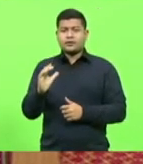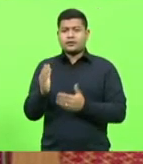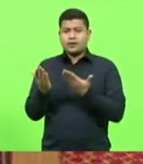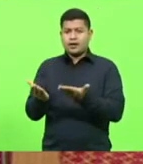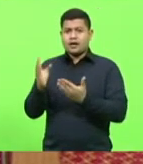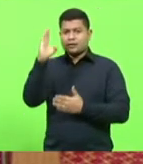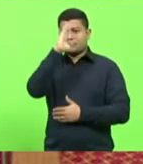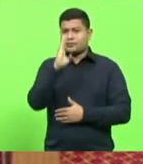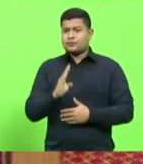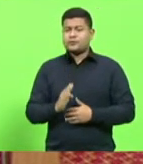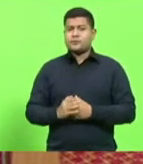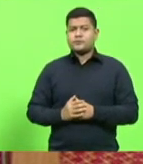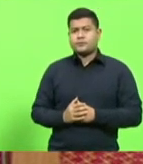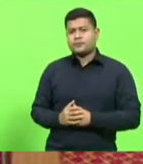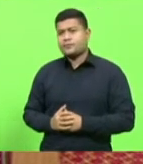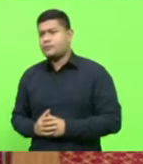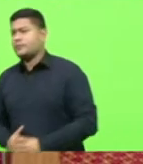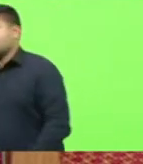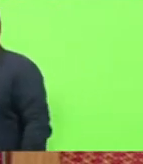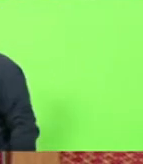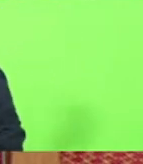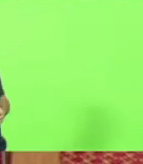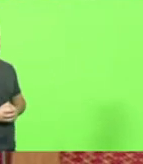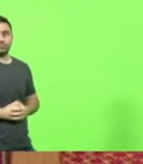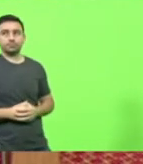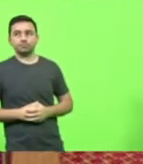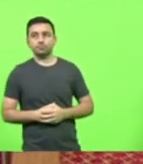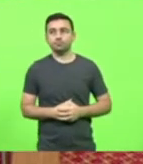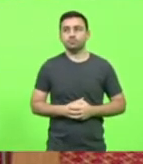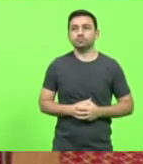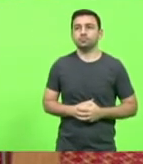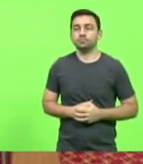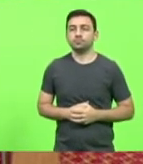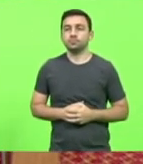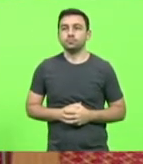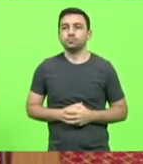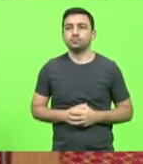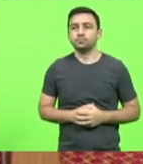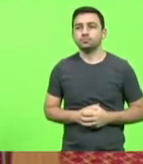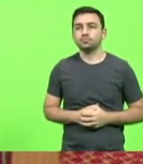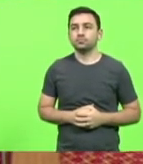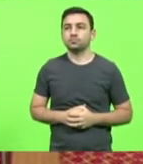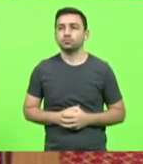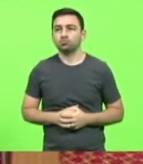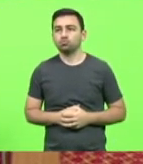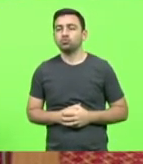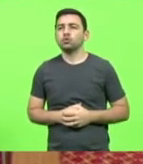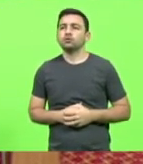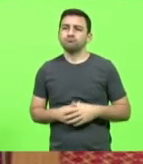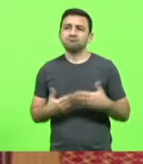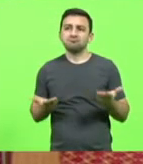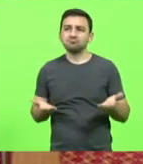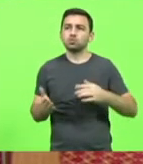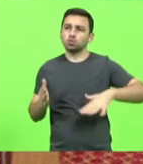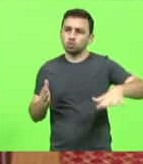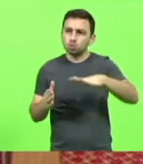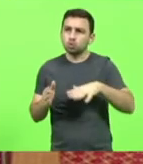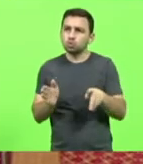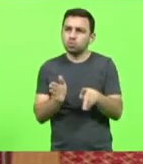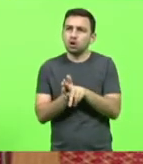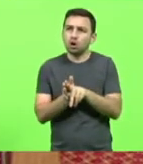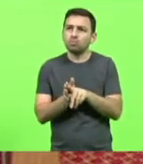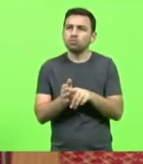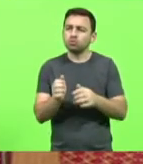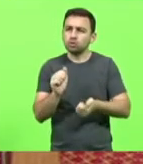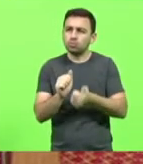brasileira, então o esporte, quem está ligado no esporte é pessoa de bom trânsito, de